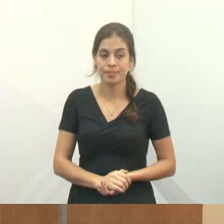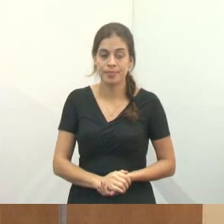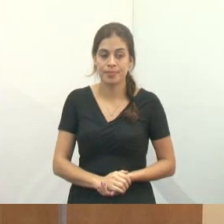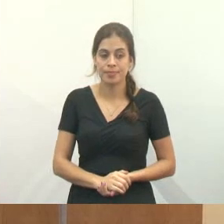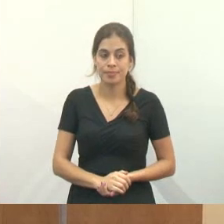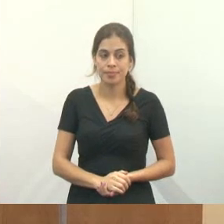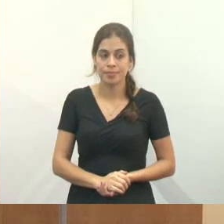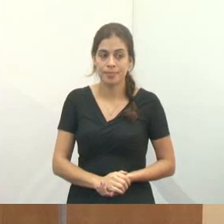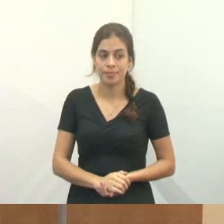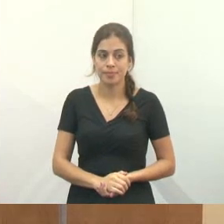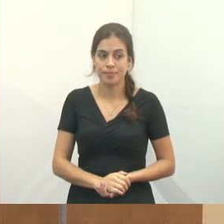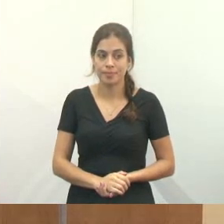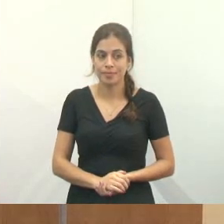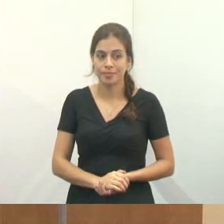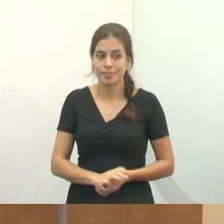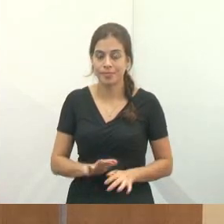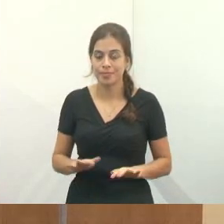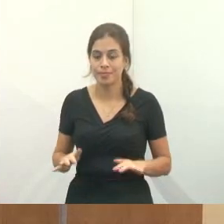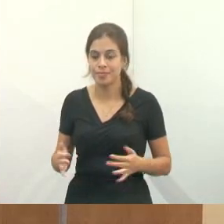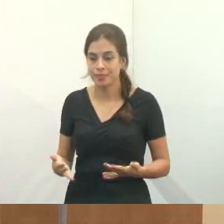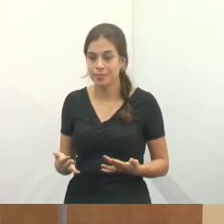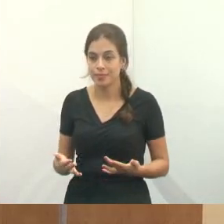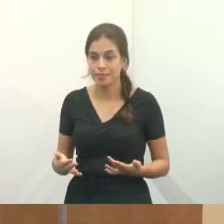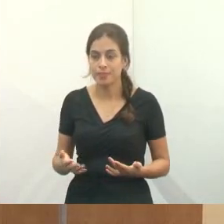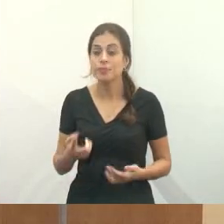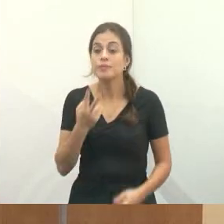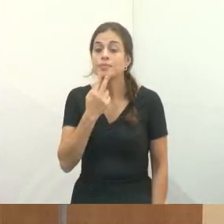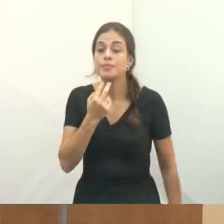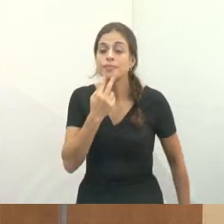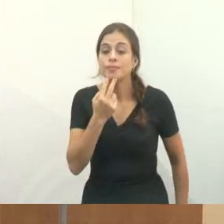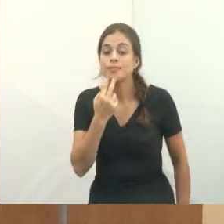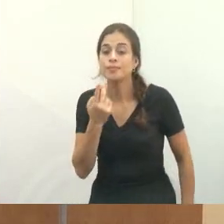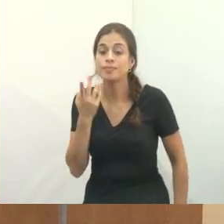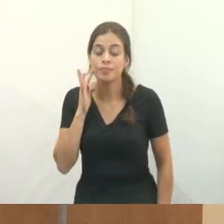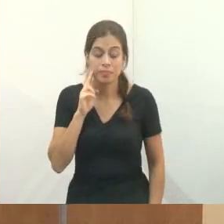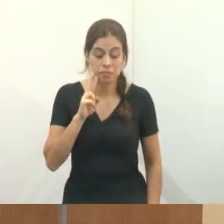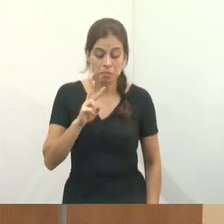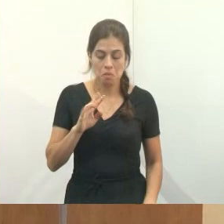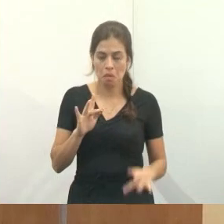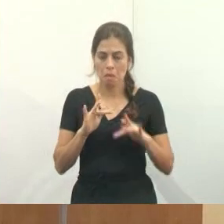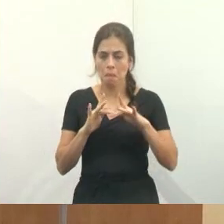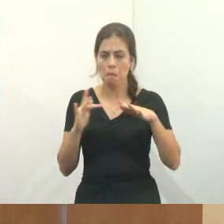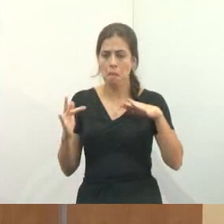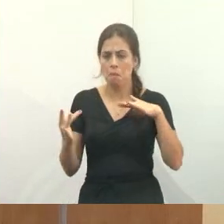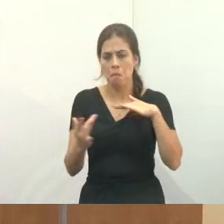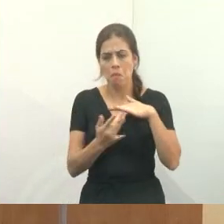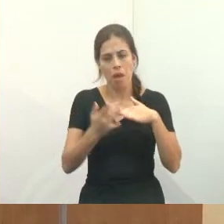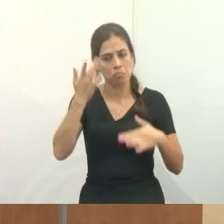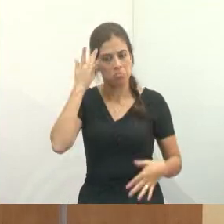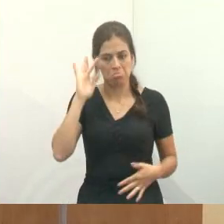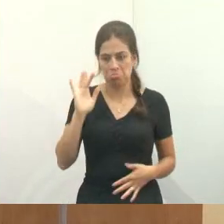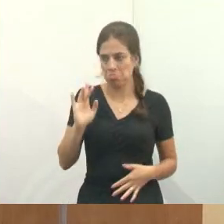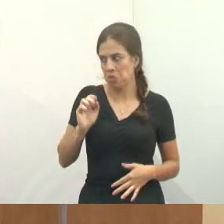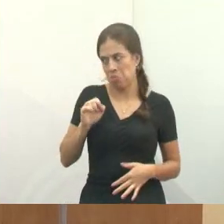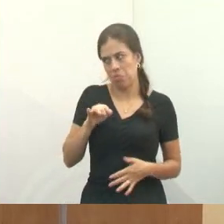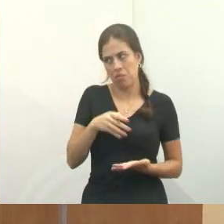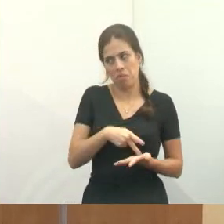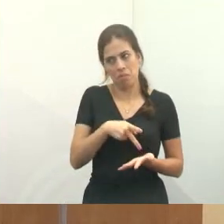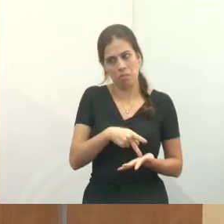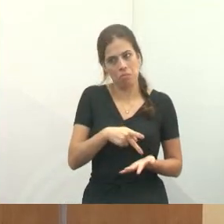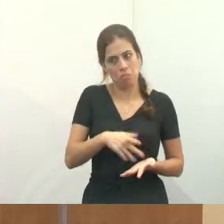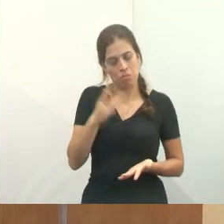Ô, Valmir, eu estou vendo aqui nas redes sociais aqui, que talvez será, não sei se é verdade, viu, Paulinho?